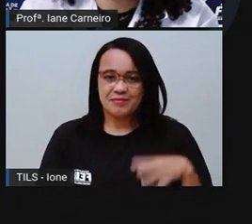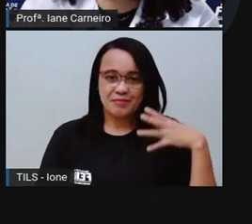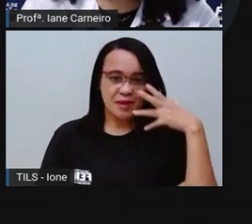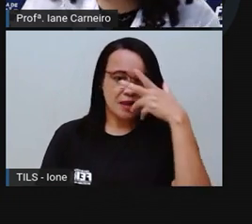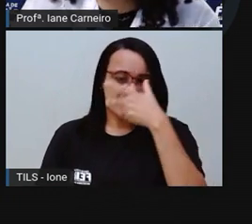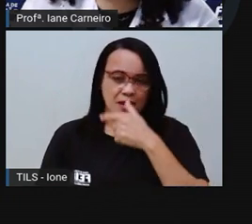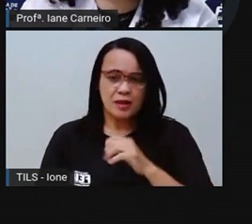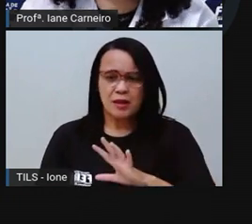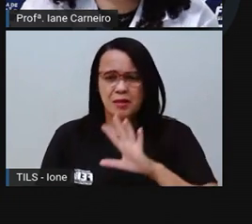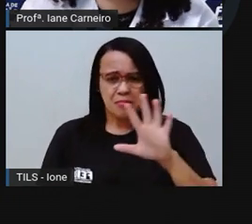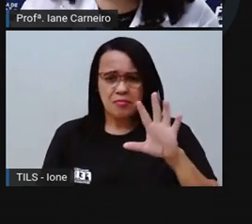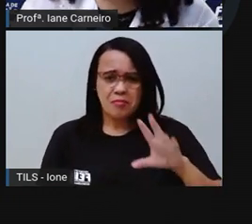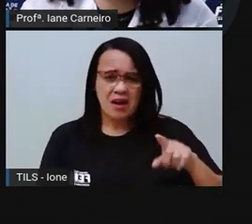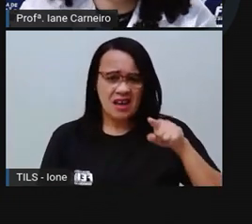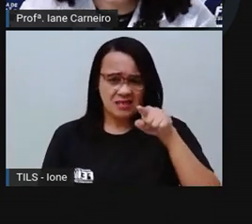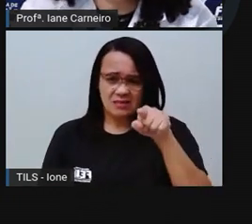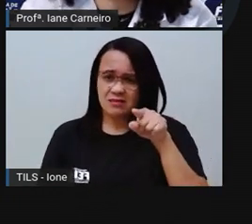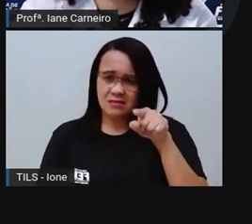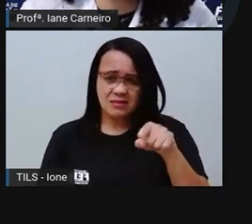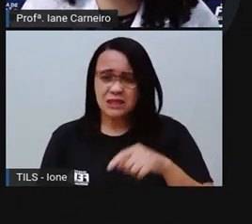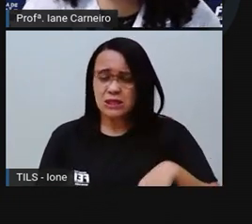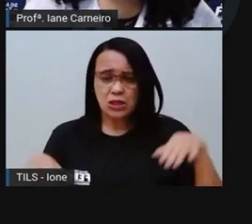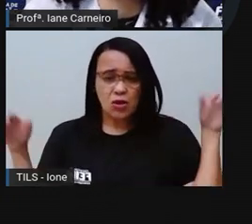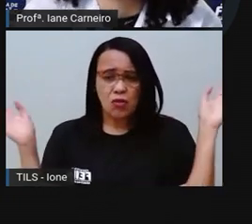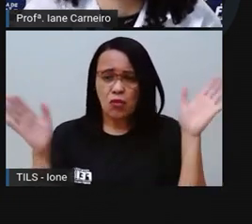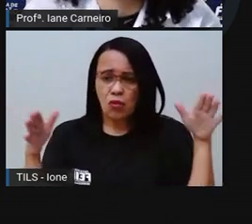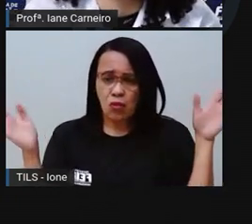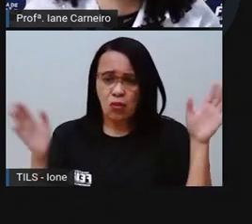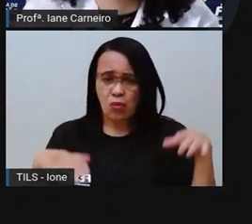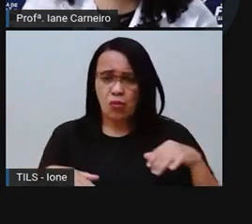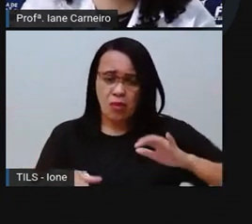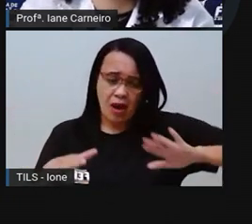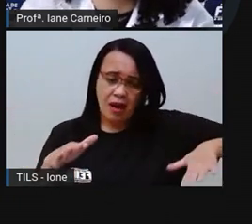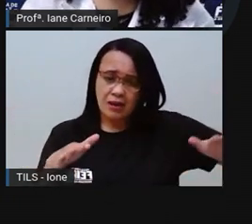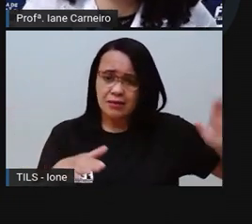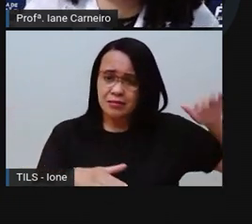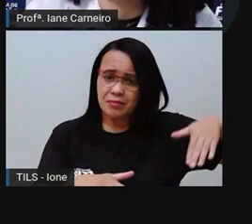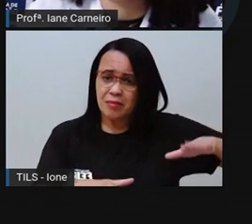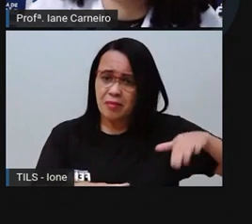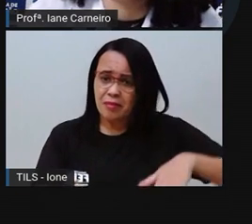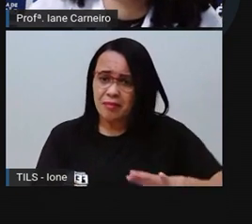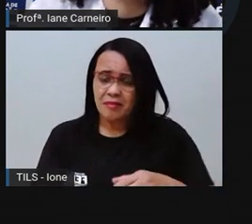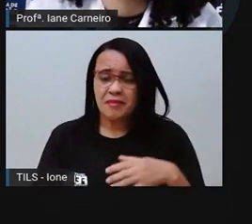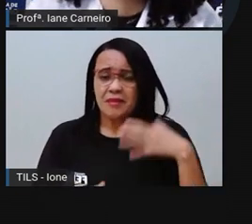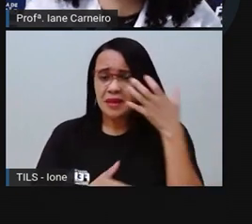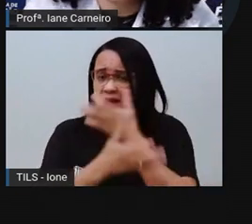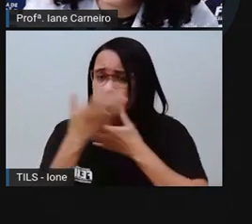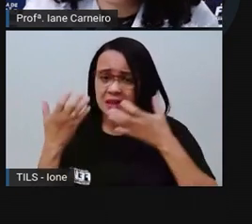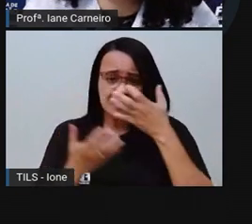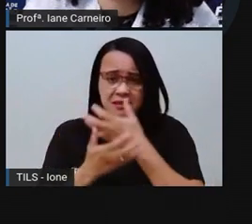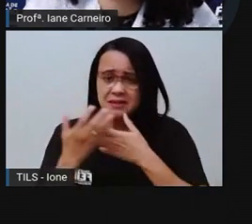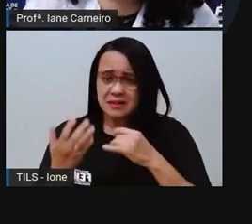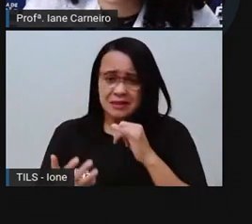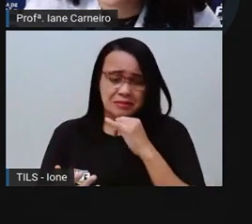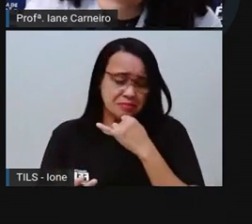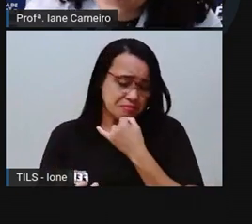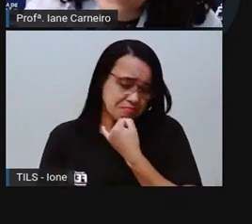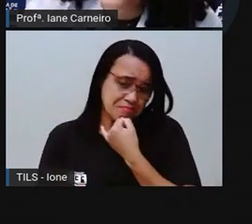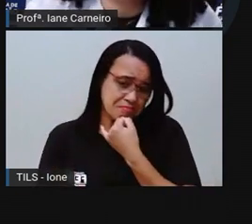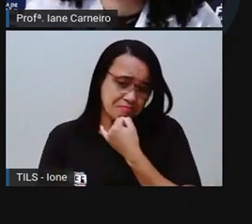a Centopeia não voa, não nada e nem canta, concluiu com tristeza. Tenho que me